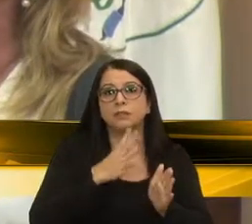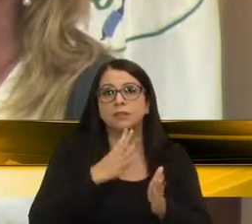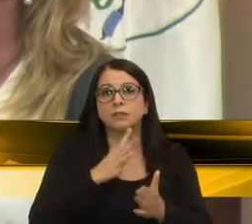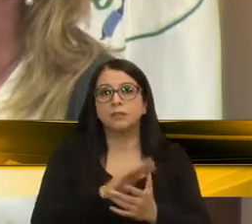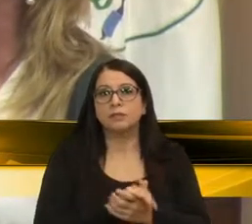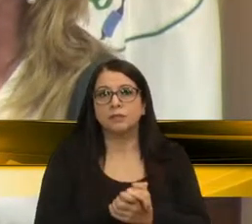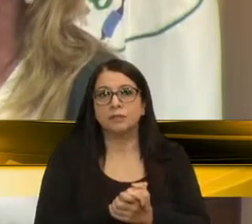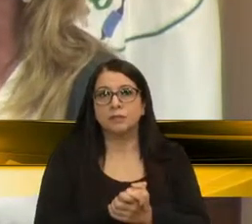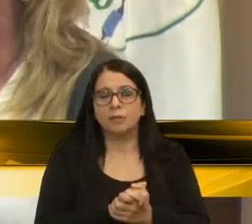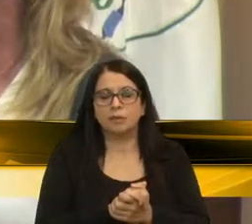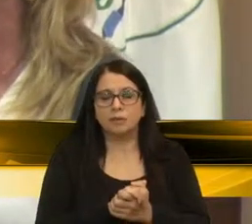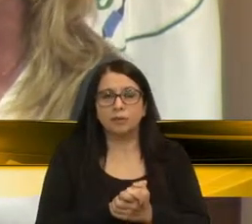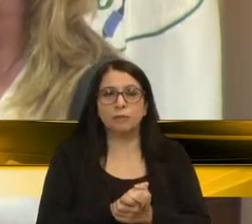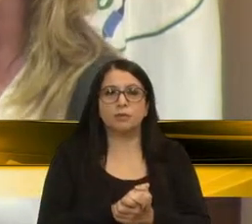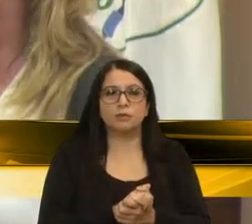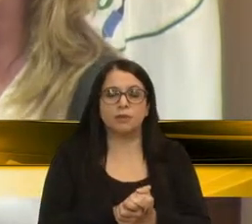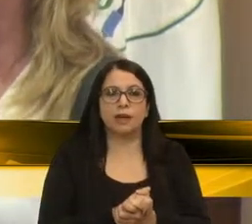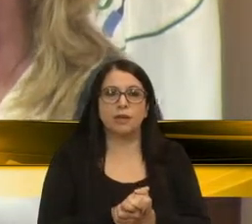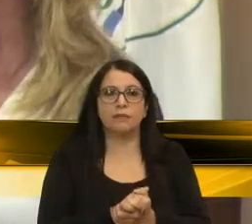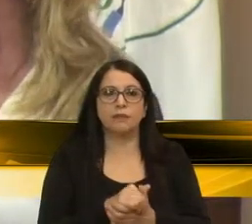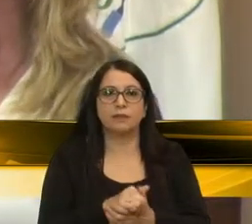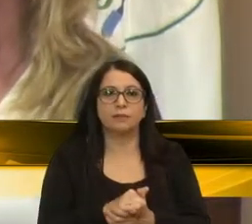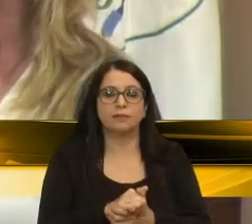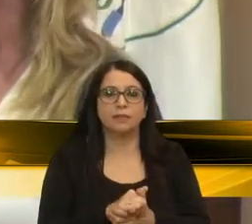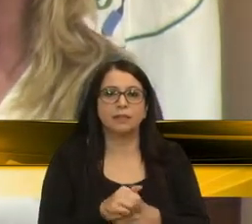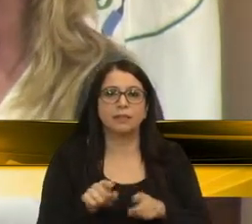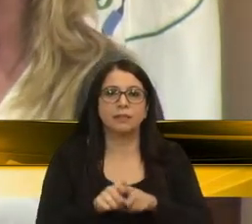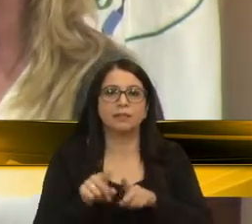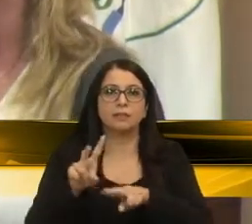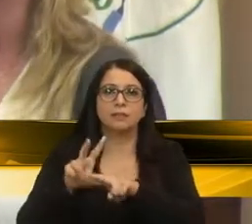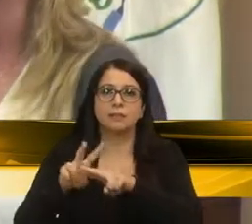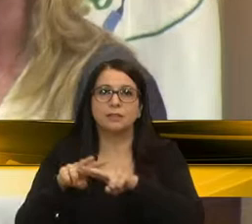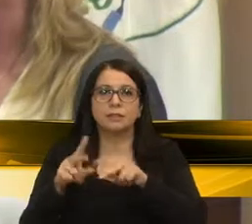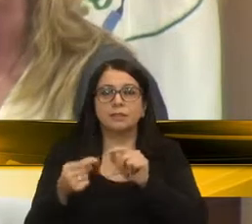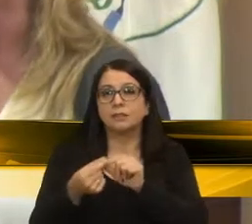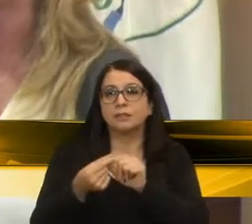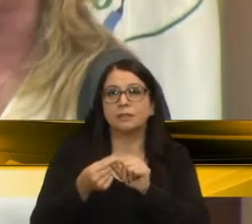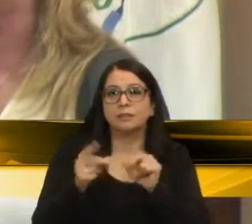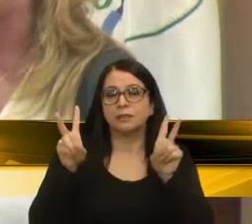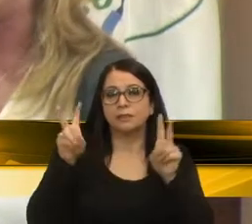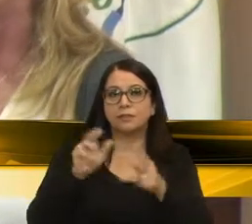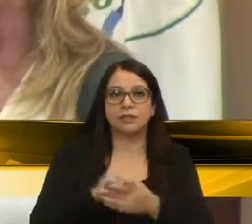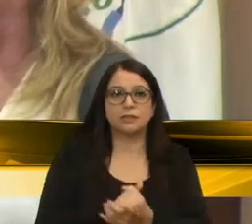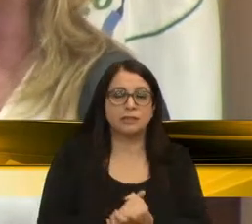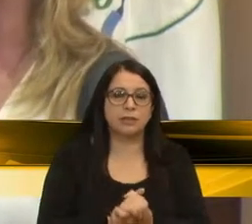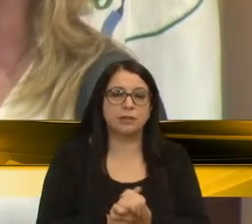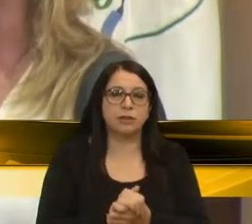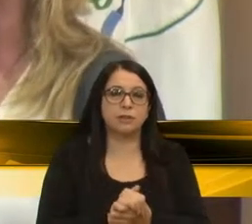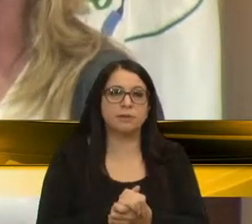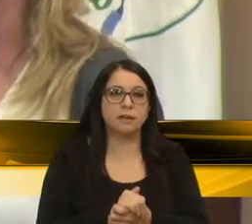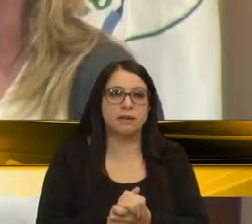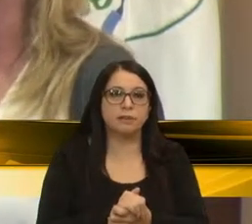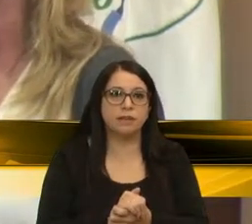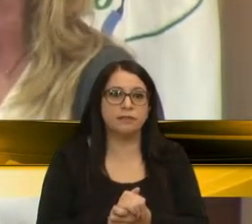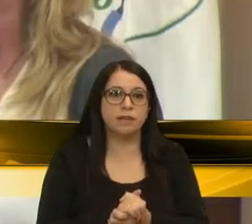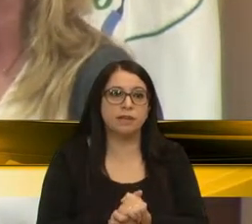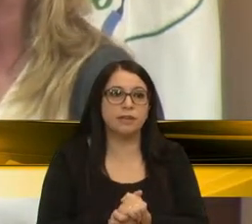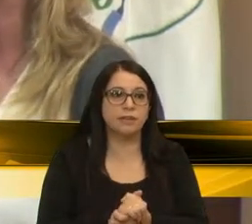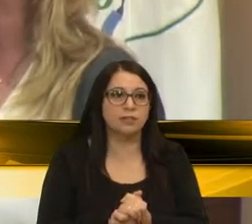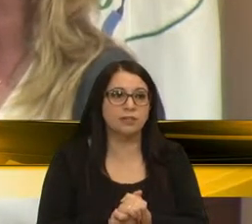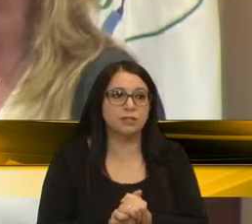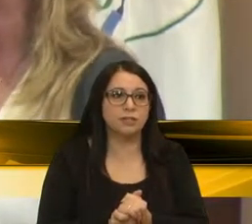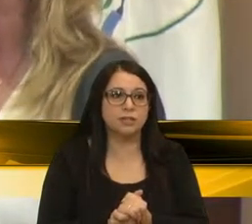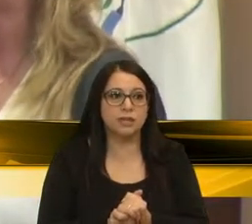esse tema presídio sempre é um tema que ninguém gosta de tocar. Nós não gostamos, mas ele está